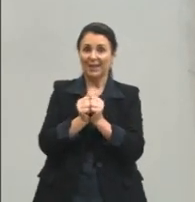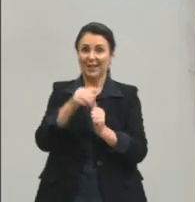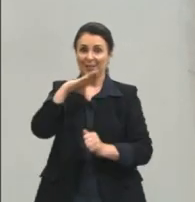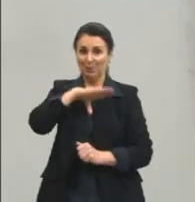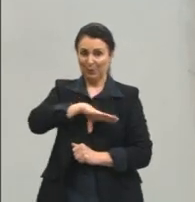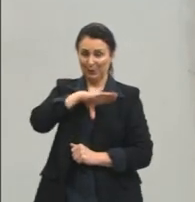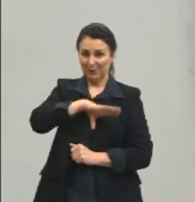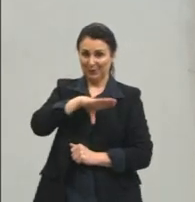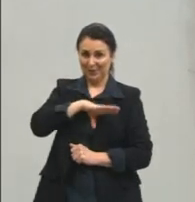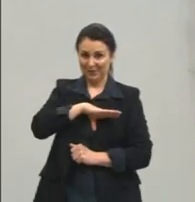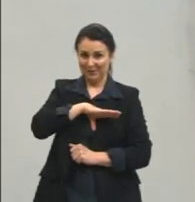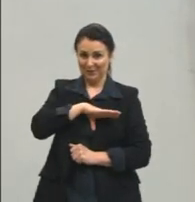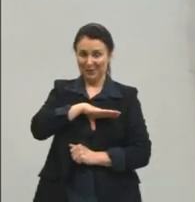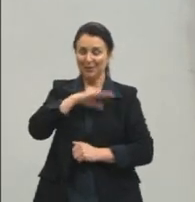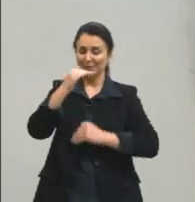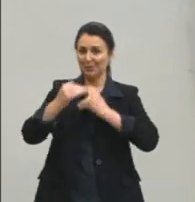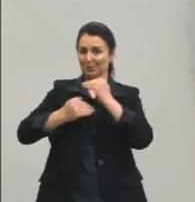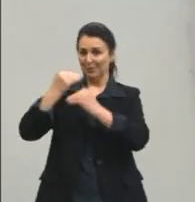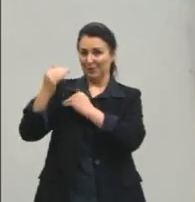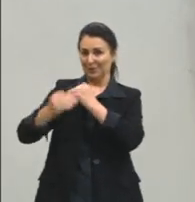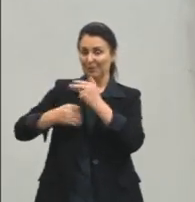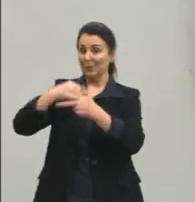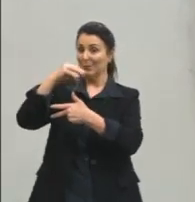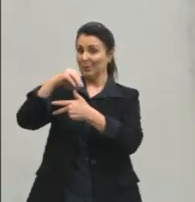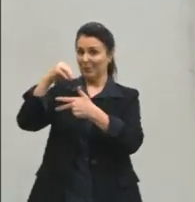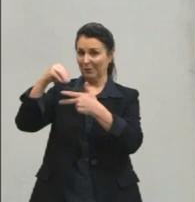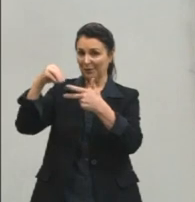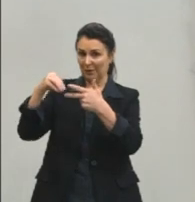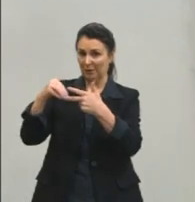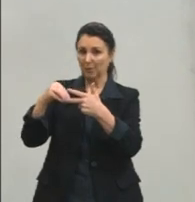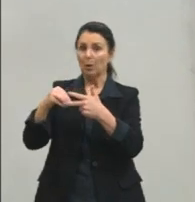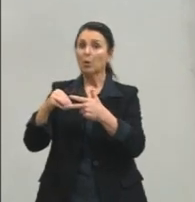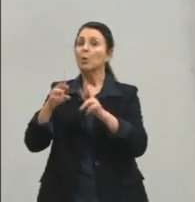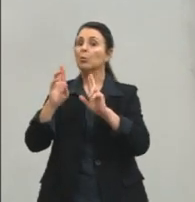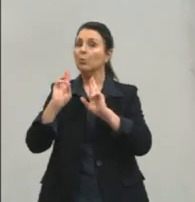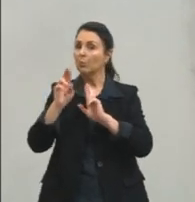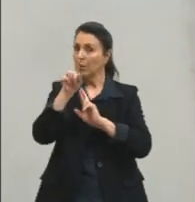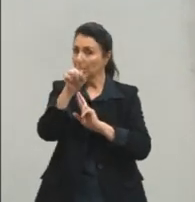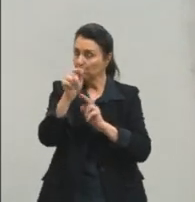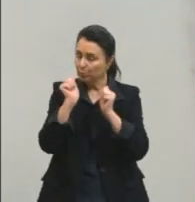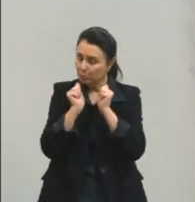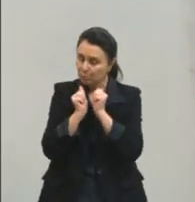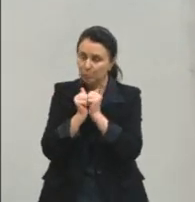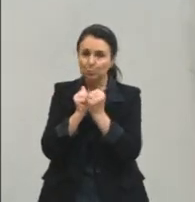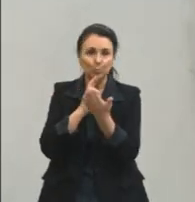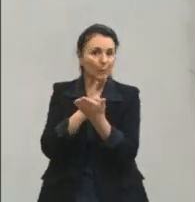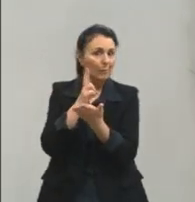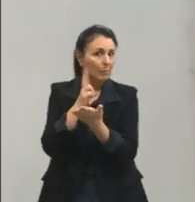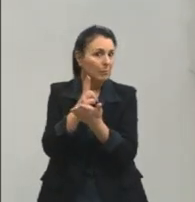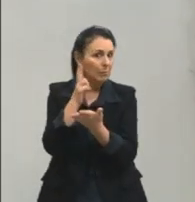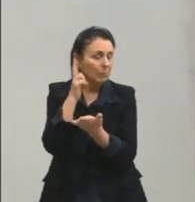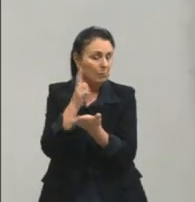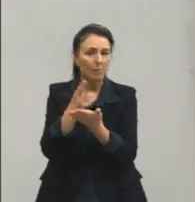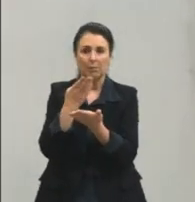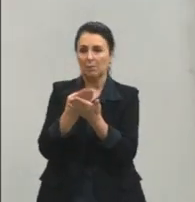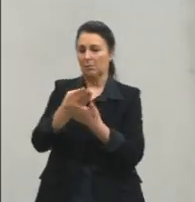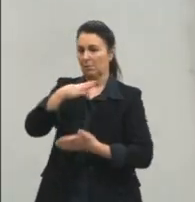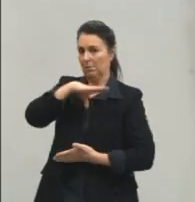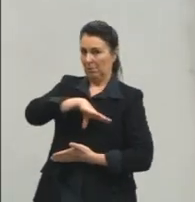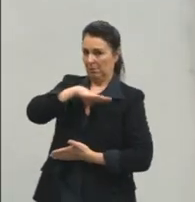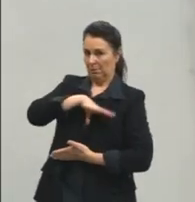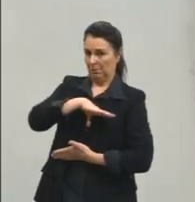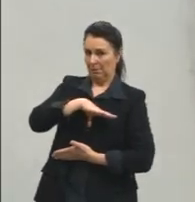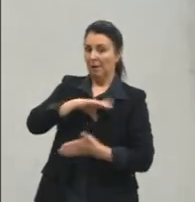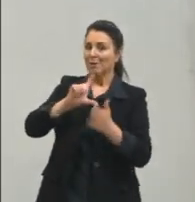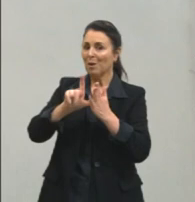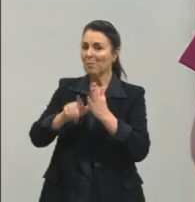portuguesa nesse processo que é o ENEM. Eu espero que vocês acompanhem a gente durante toda essa caminhada e que ao final vocês